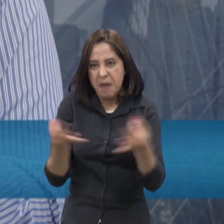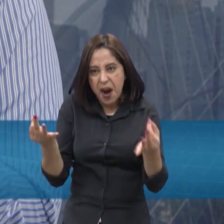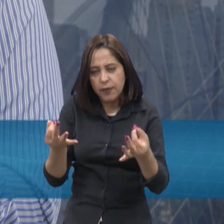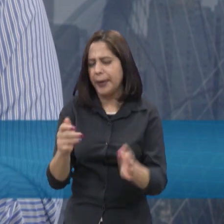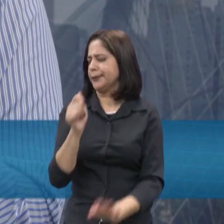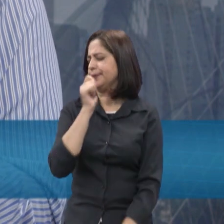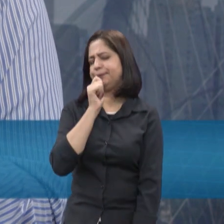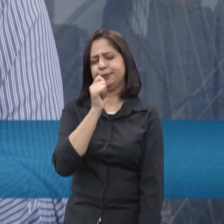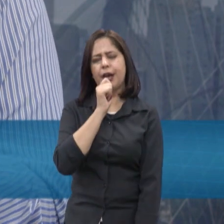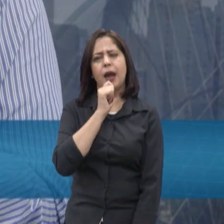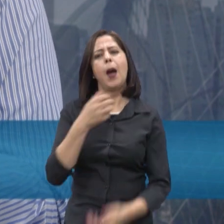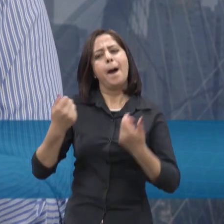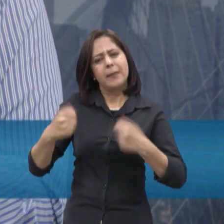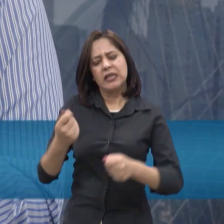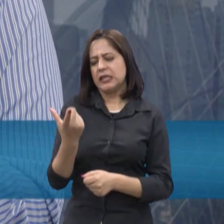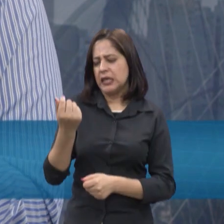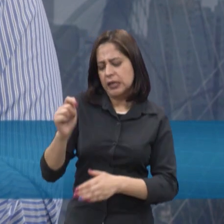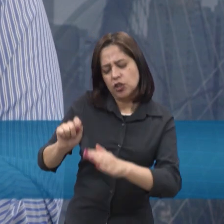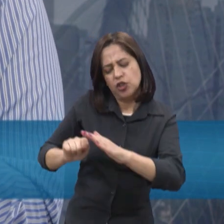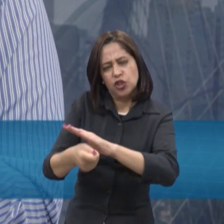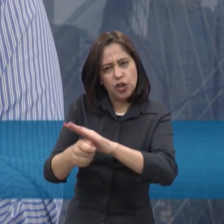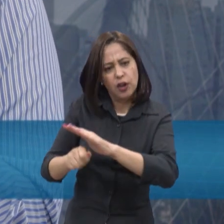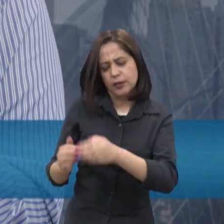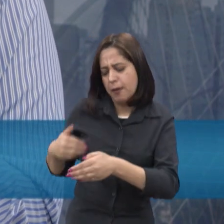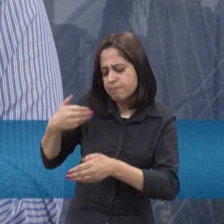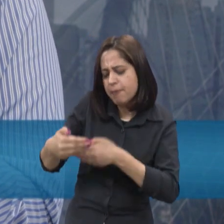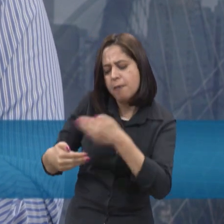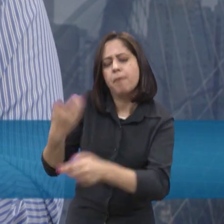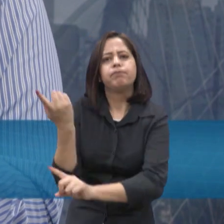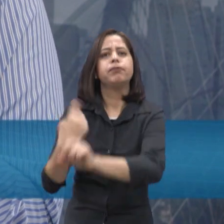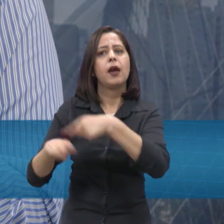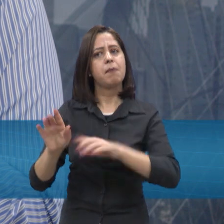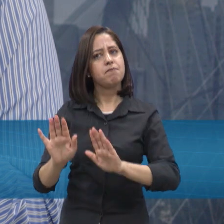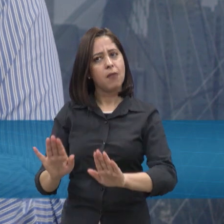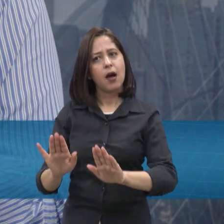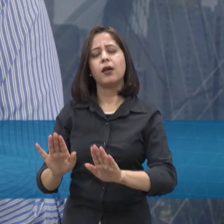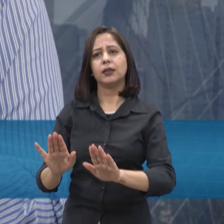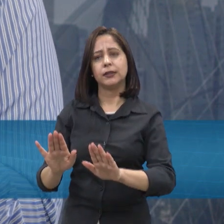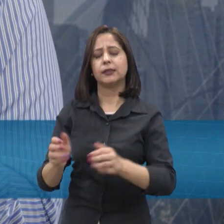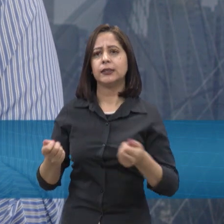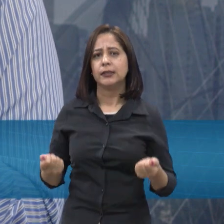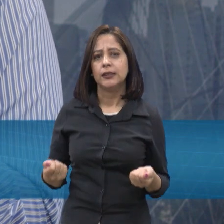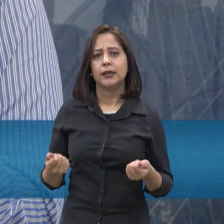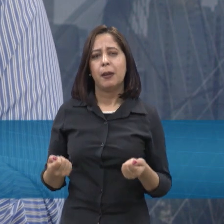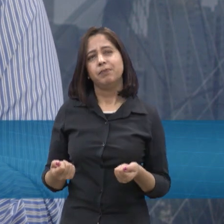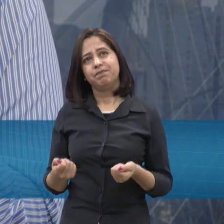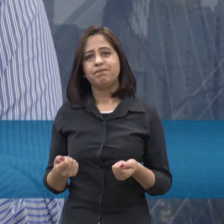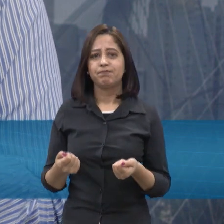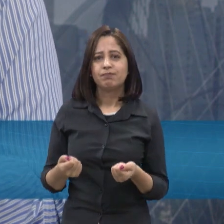investimento a ser feito, tem muita melhoria, mas, assim, eu digo que uma, pelo menos, uma